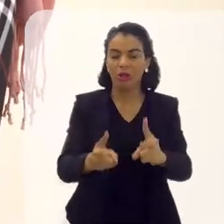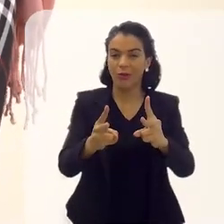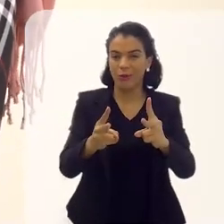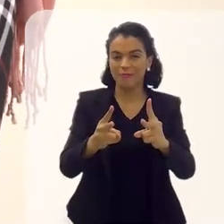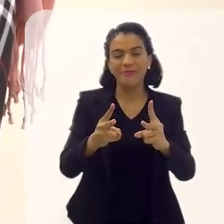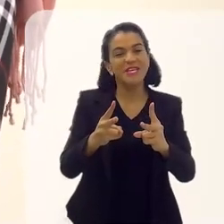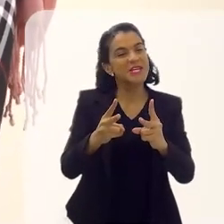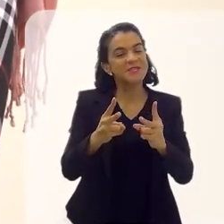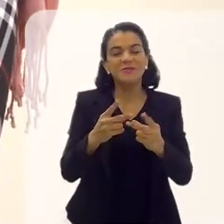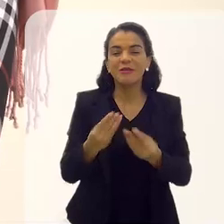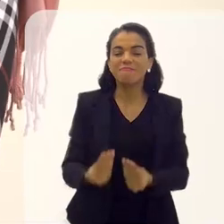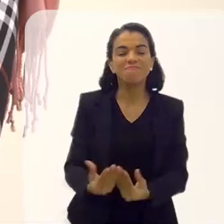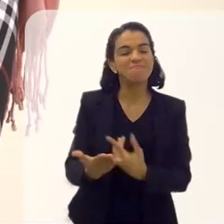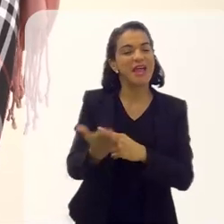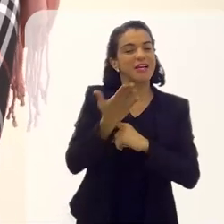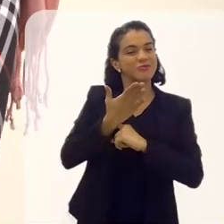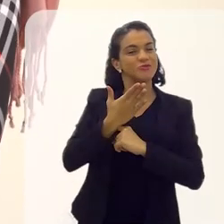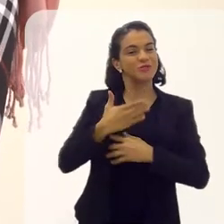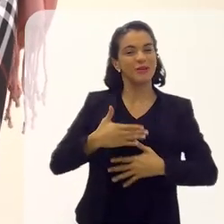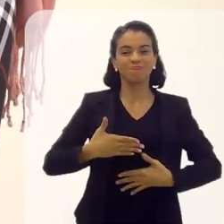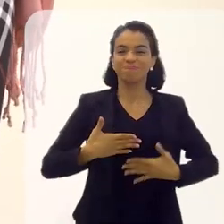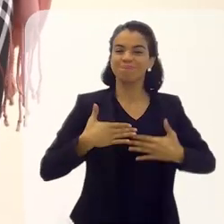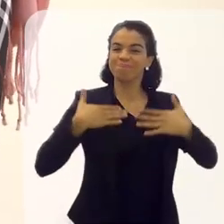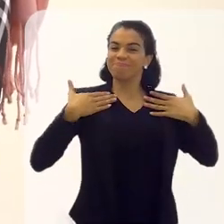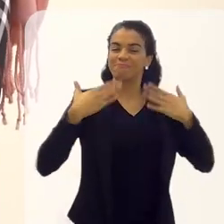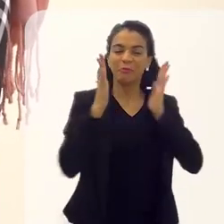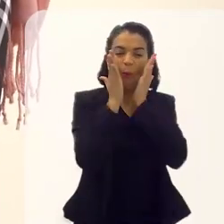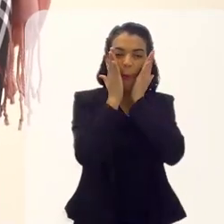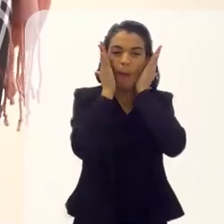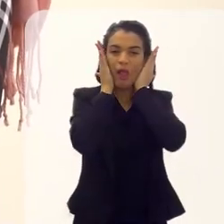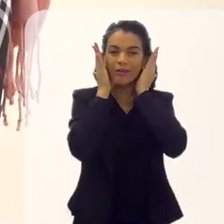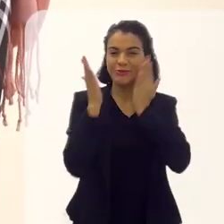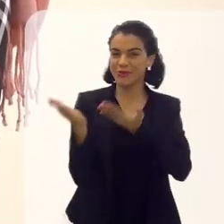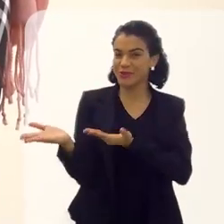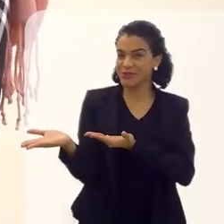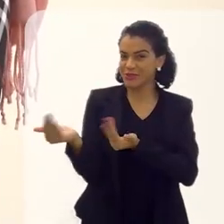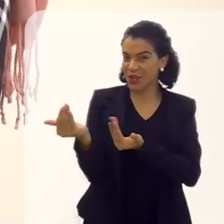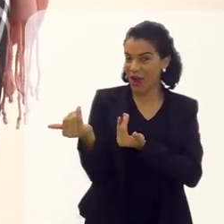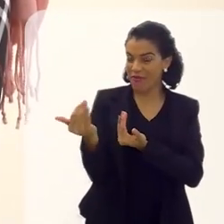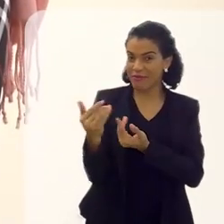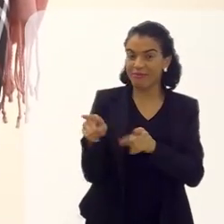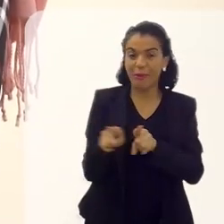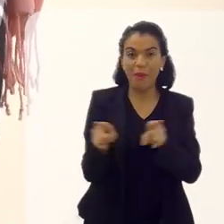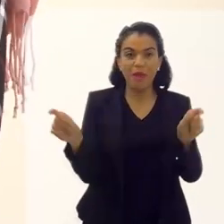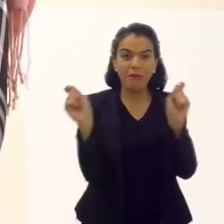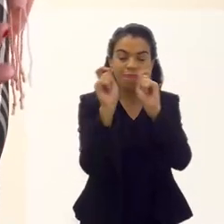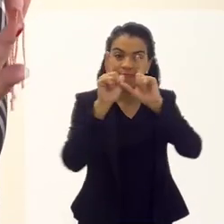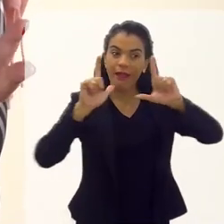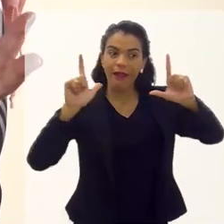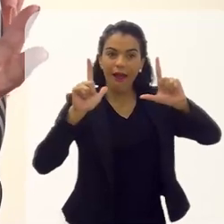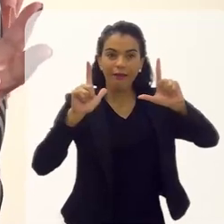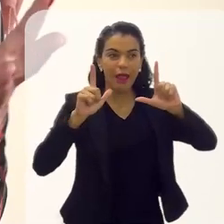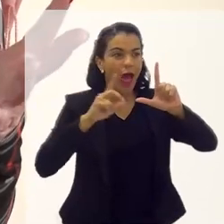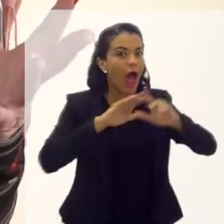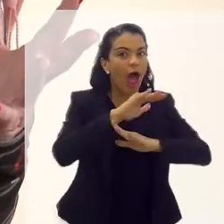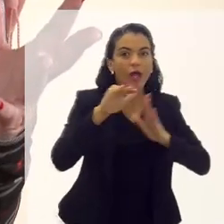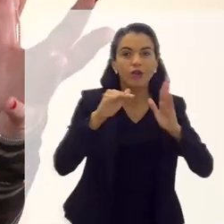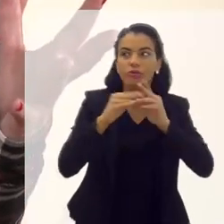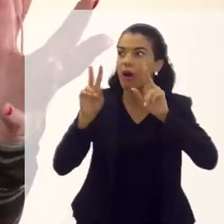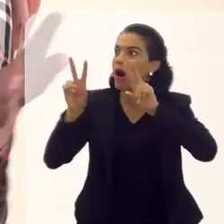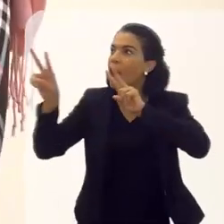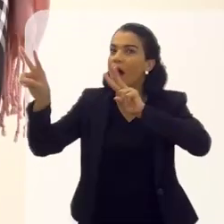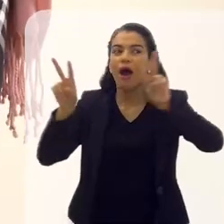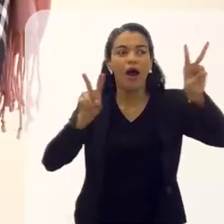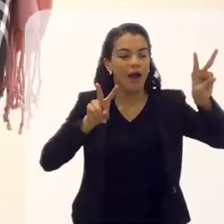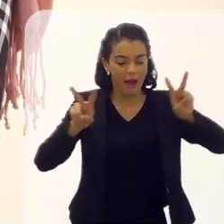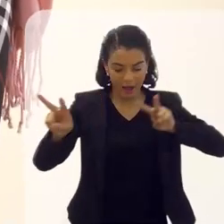mim. E eu acho que isso é que me faz ficar jovem e tão atenta a tudo que eu